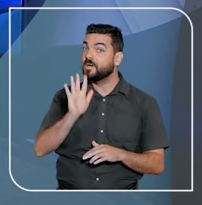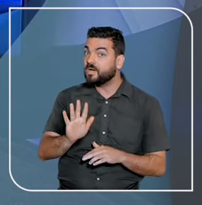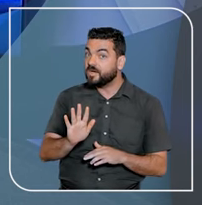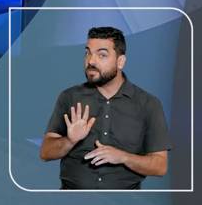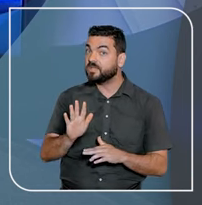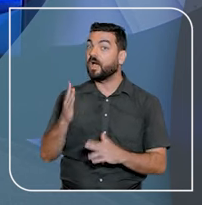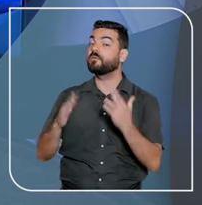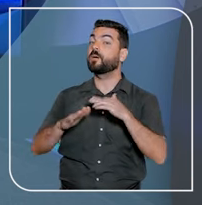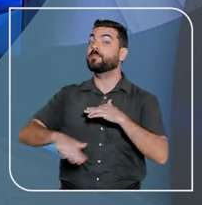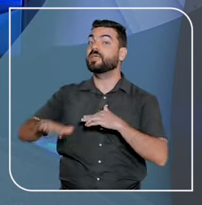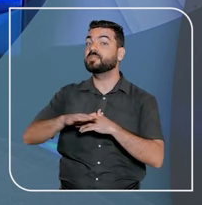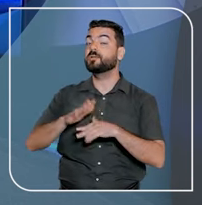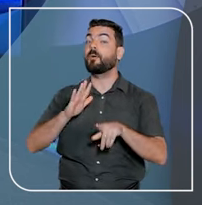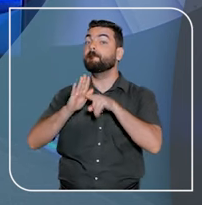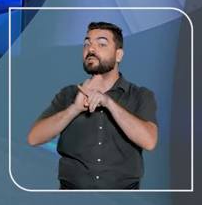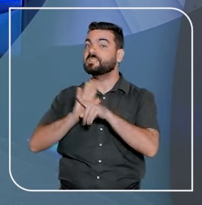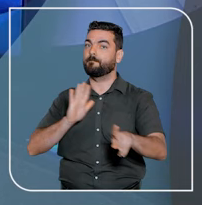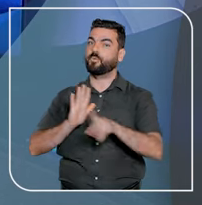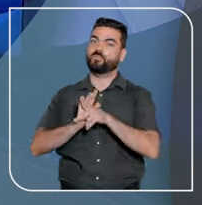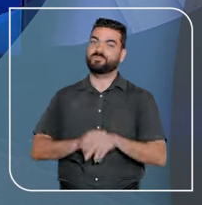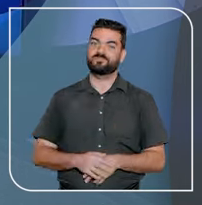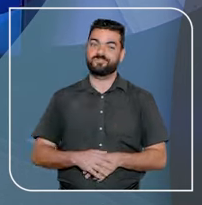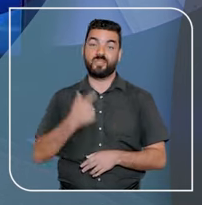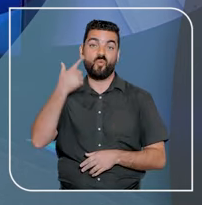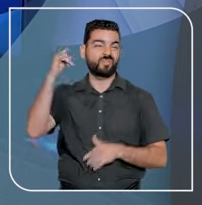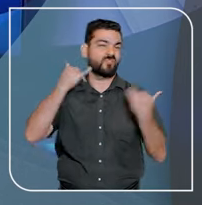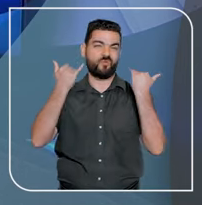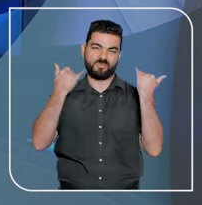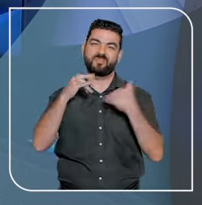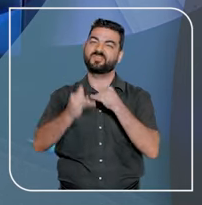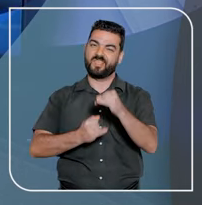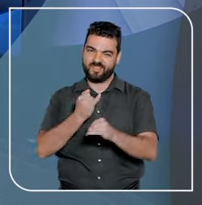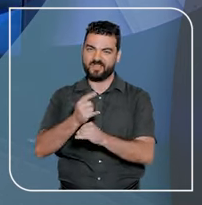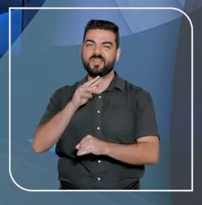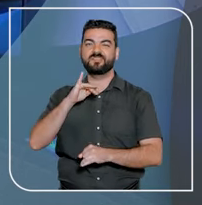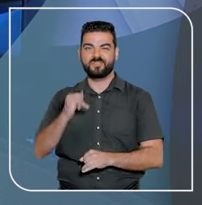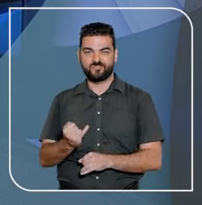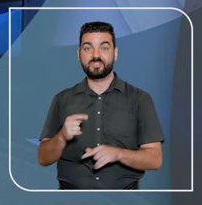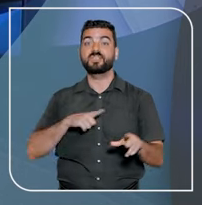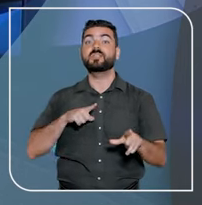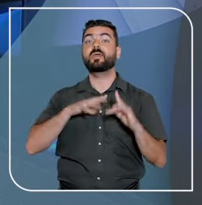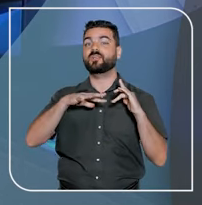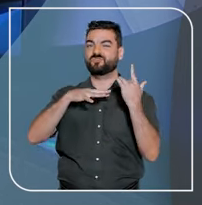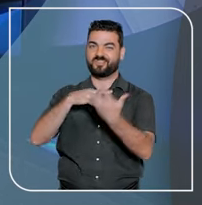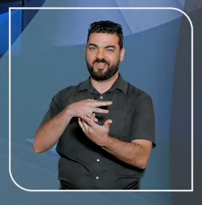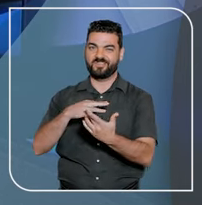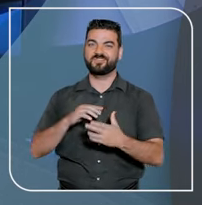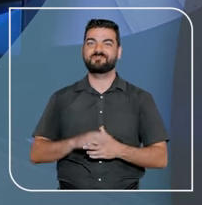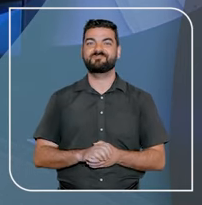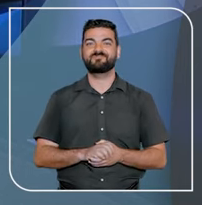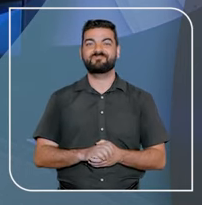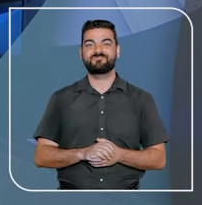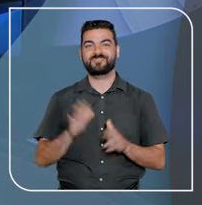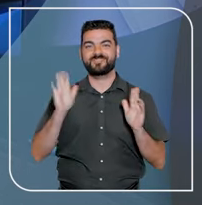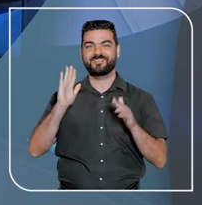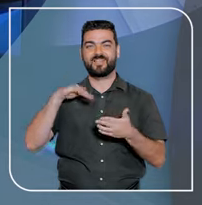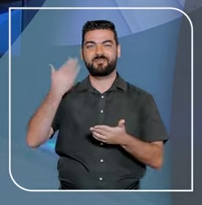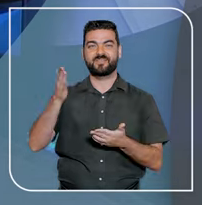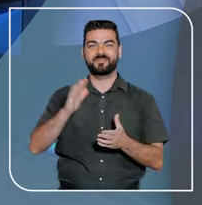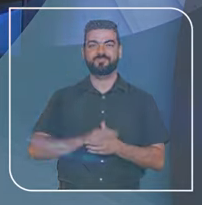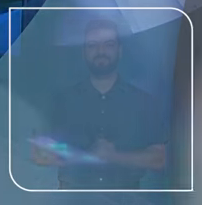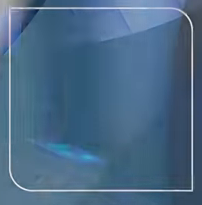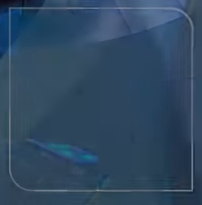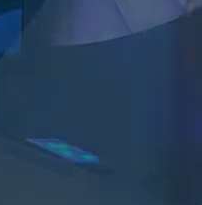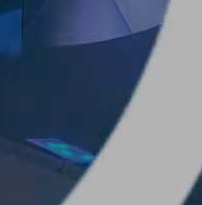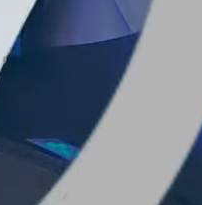mas apenas em ambiente clínico. Você confere outras notícias no site do STJ e nas nossas redes sociais. Até